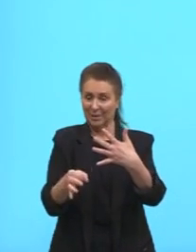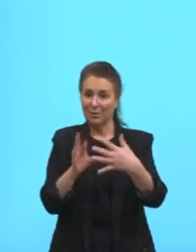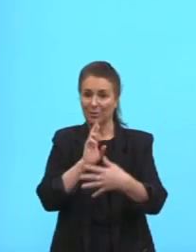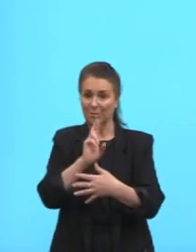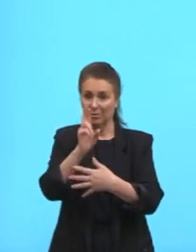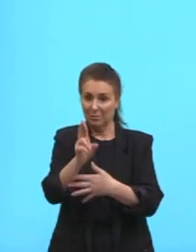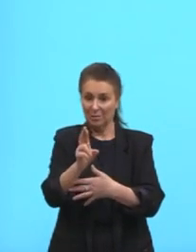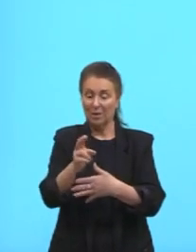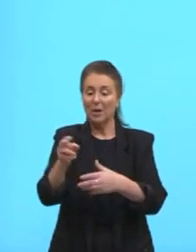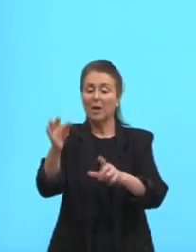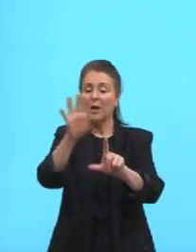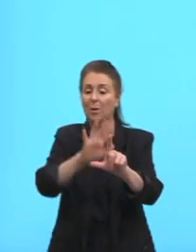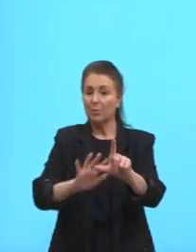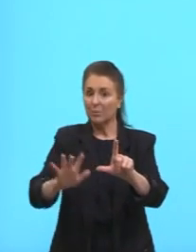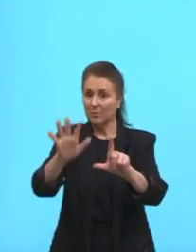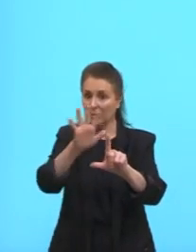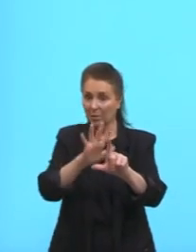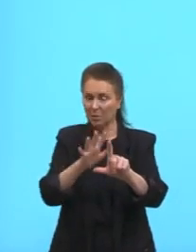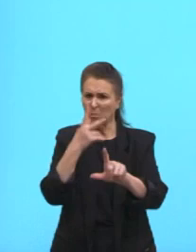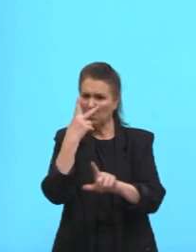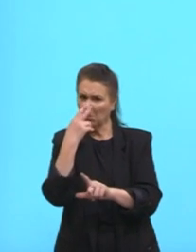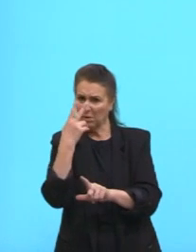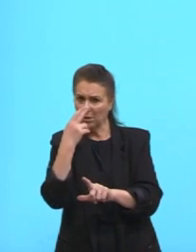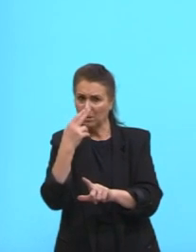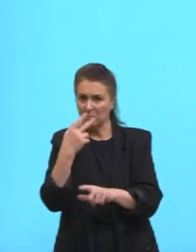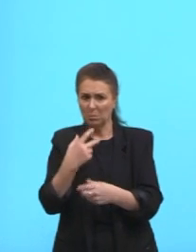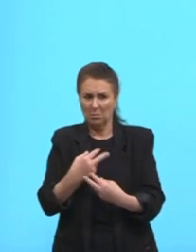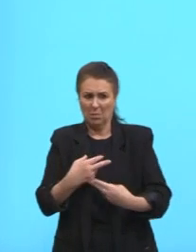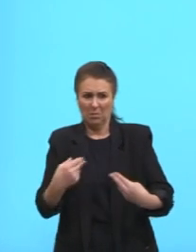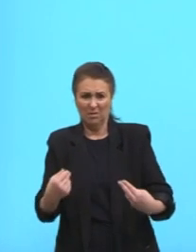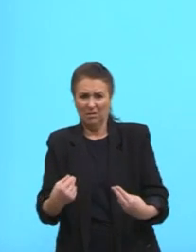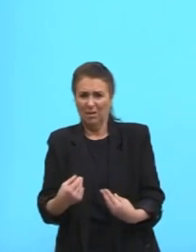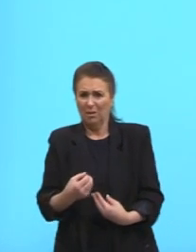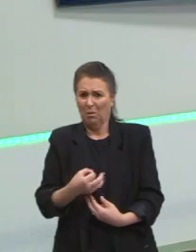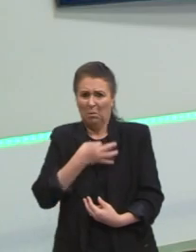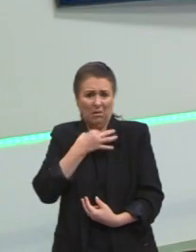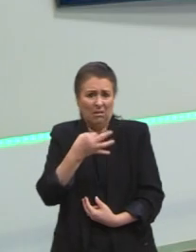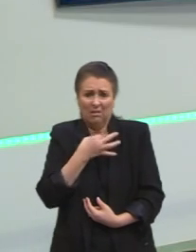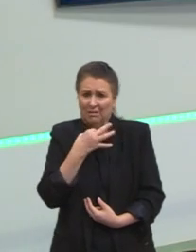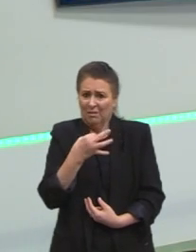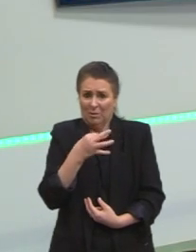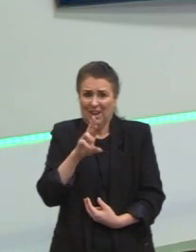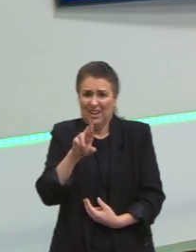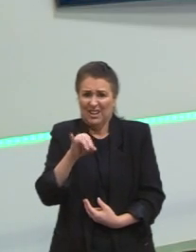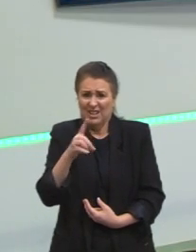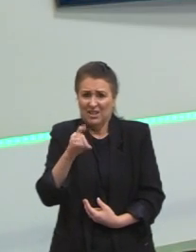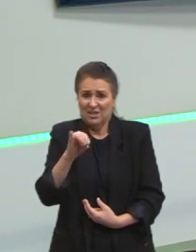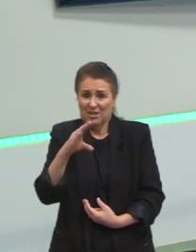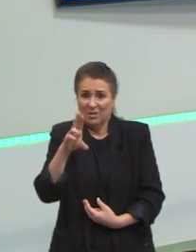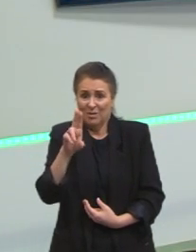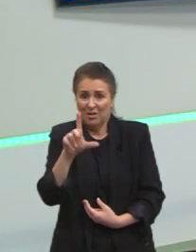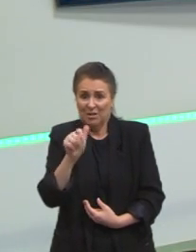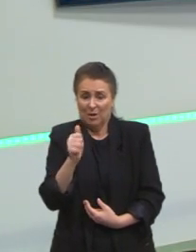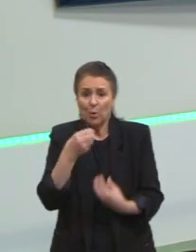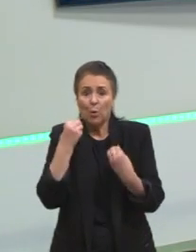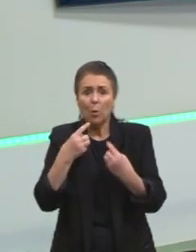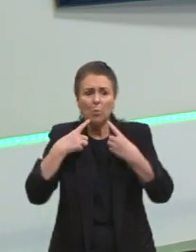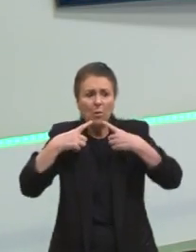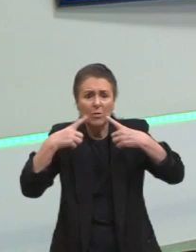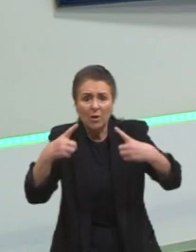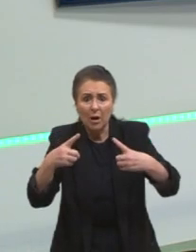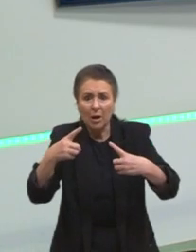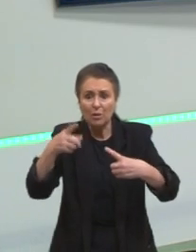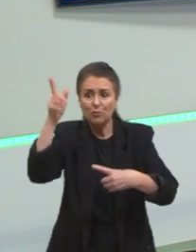né? É uma Charge que hoje em dia, para mim, pelo menos, parece uma Charge ridícula, né? Como é que alguém vai questionar que as mulheres conquistaram o direito ao